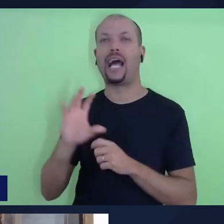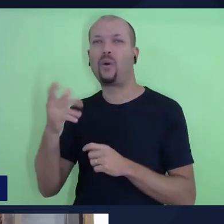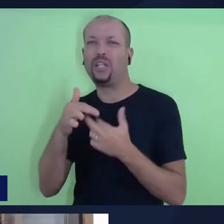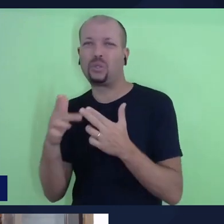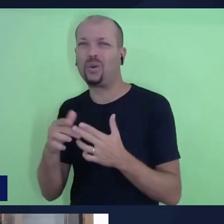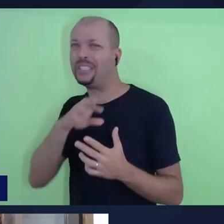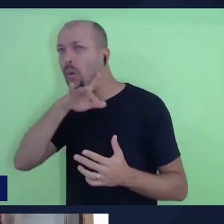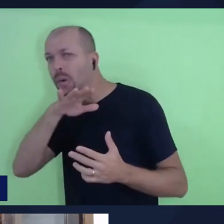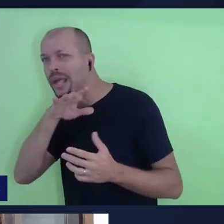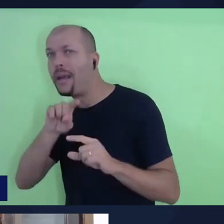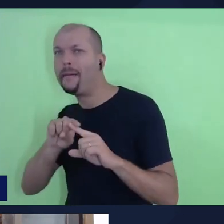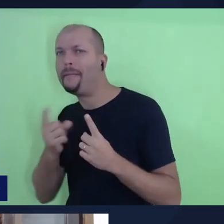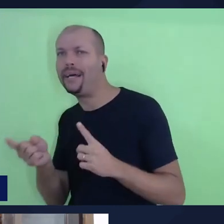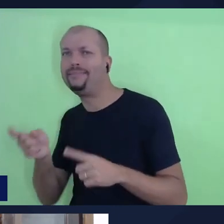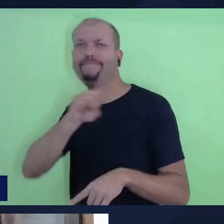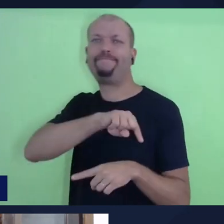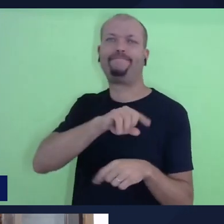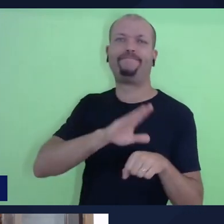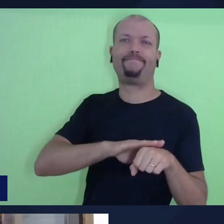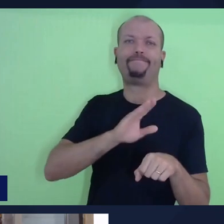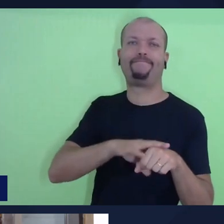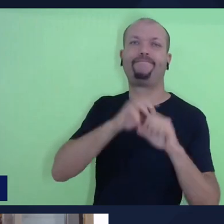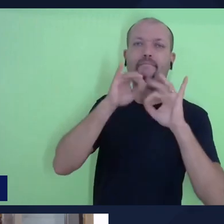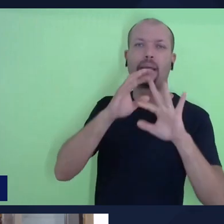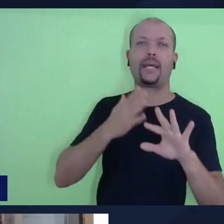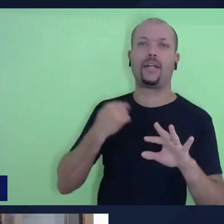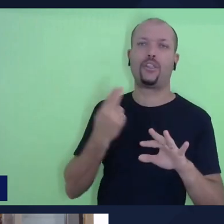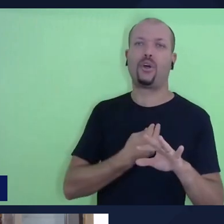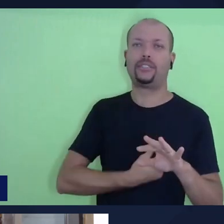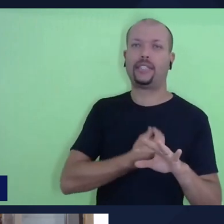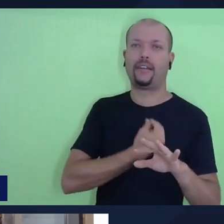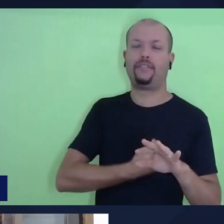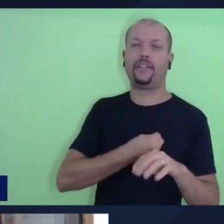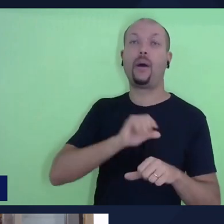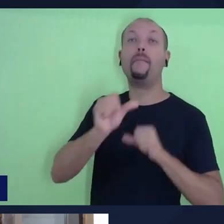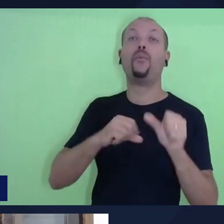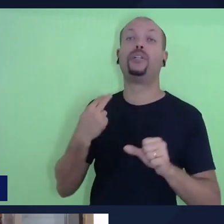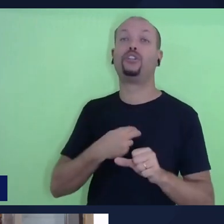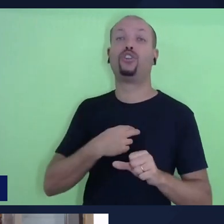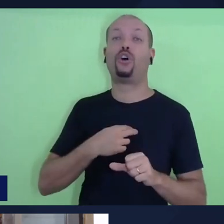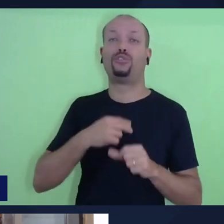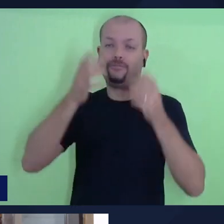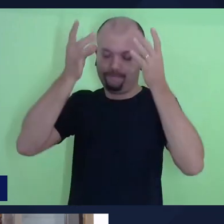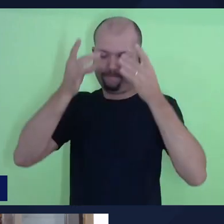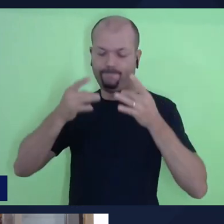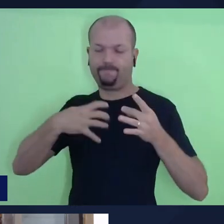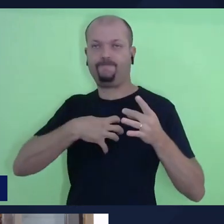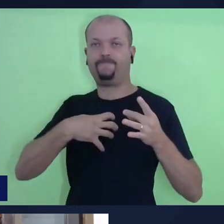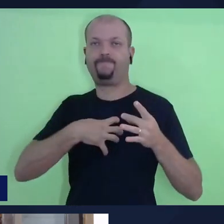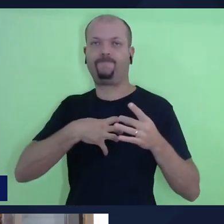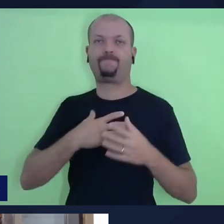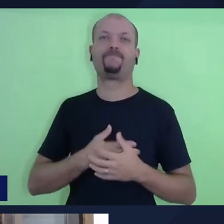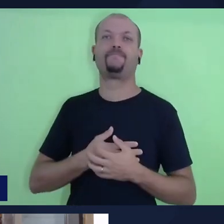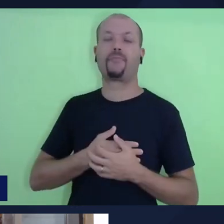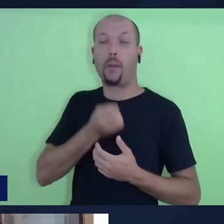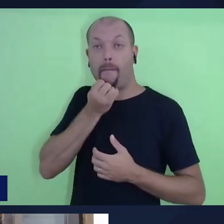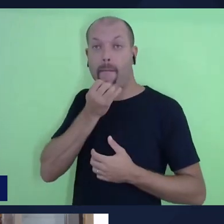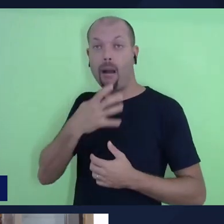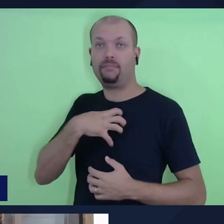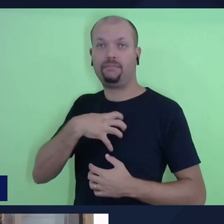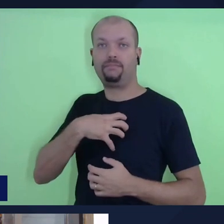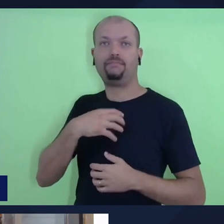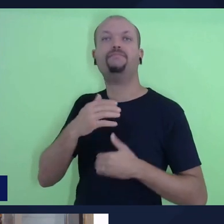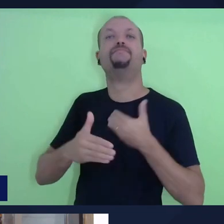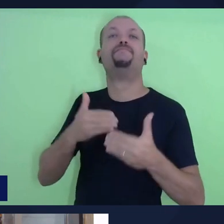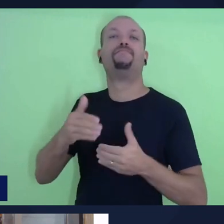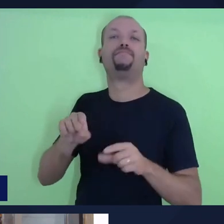e que esses eventos adversos, eles traem o nosso caráter, eles constroem virtudes em nós, eles permitem nos fazer tomar